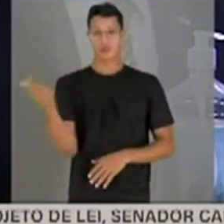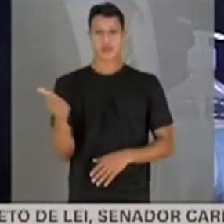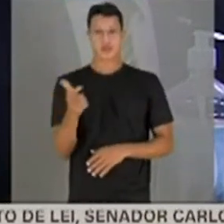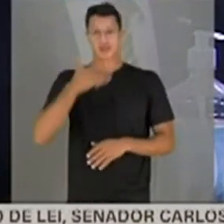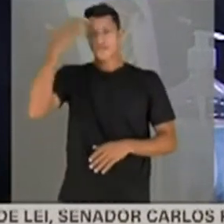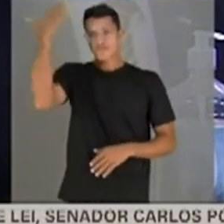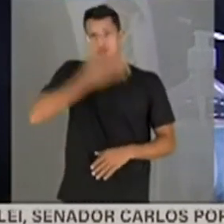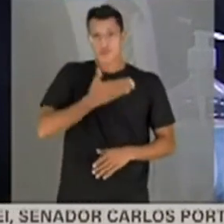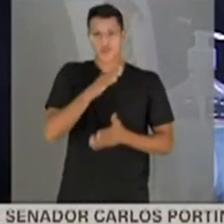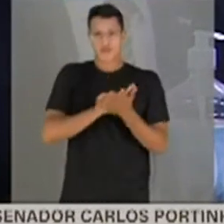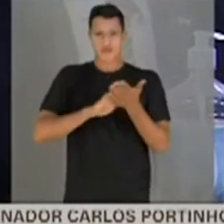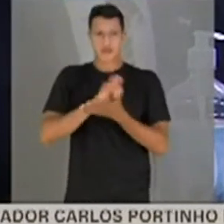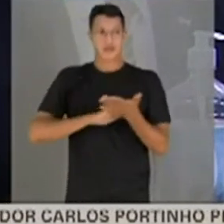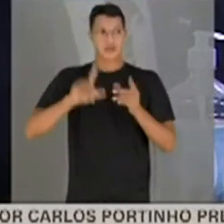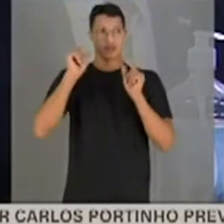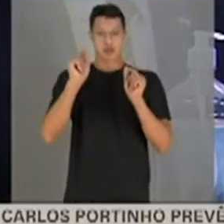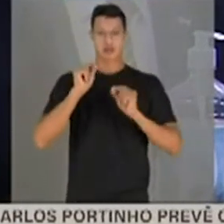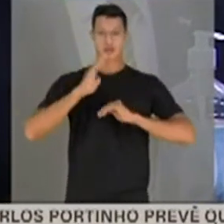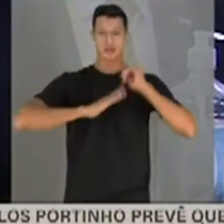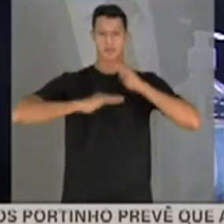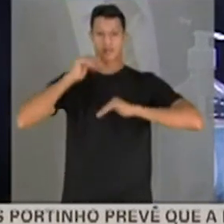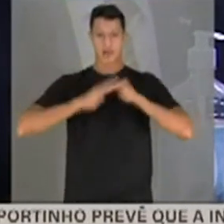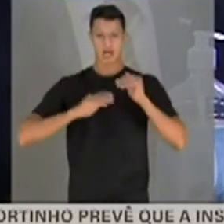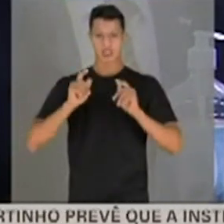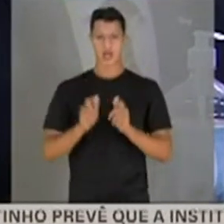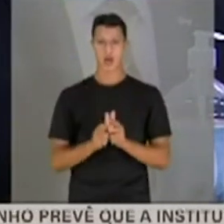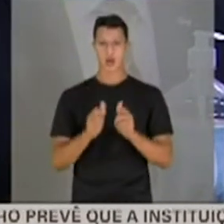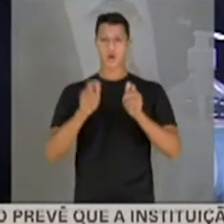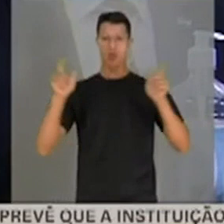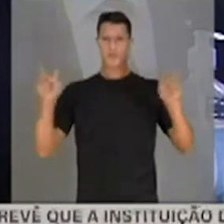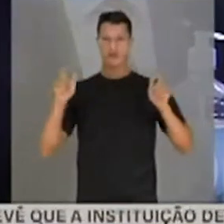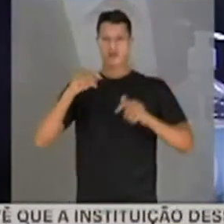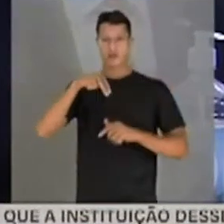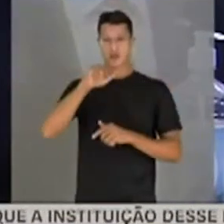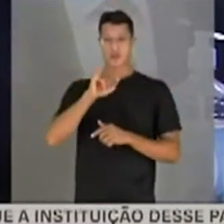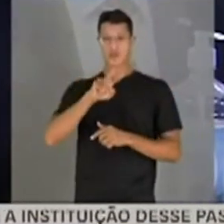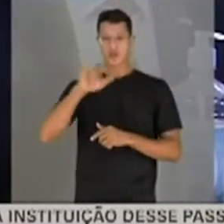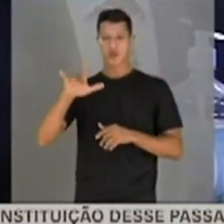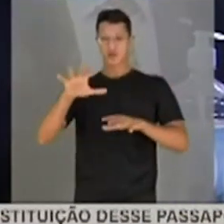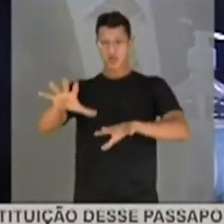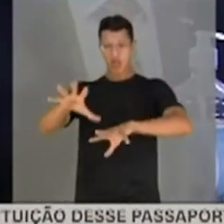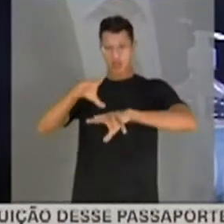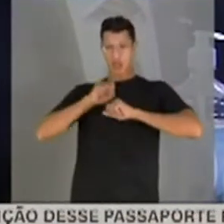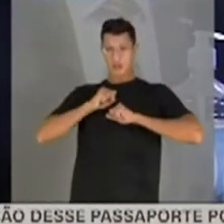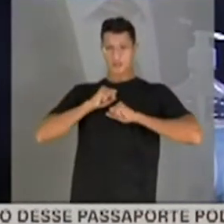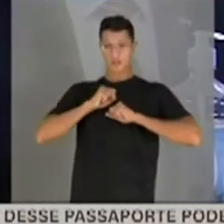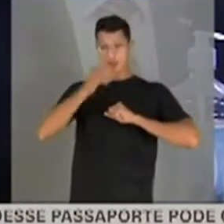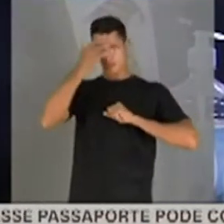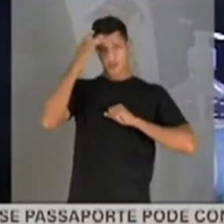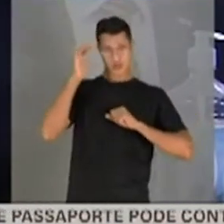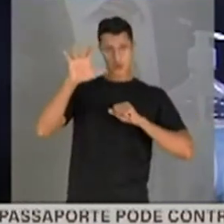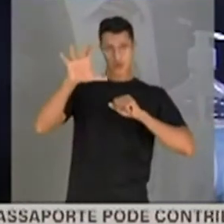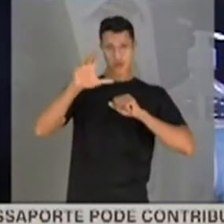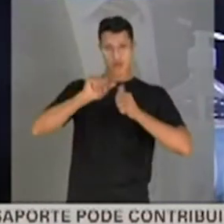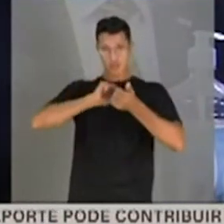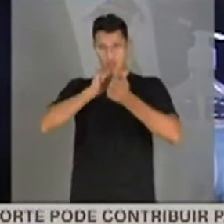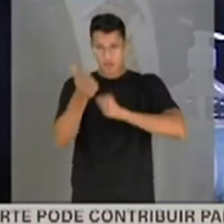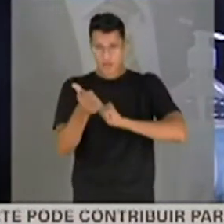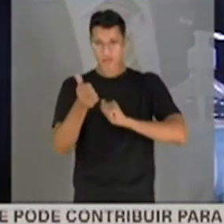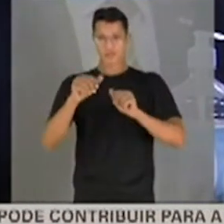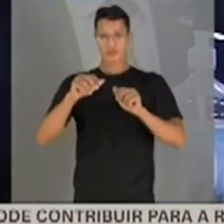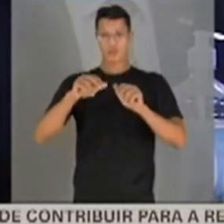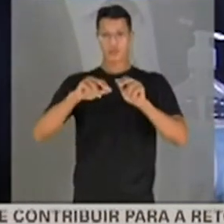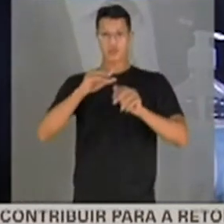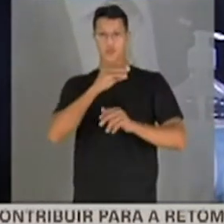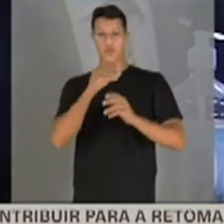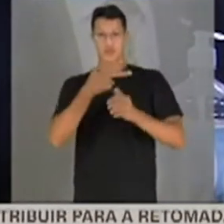provas que essa prática aumenta o nível de contaminação dos atletas. Os exames de RT